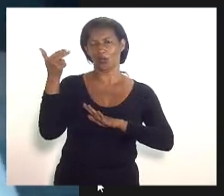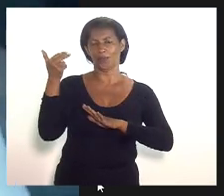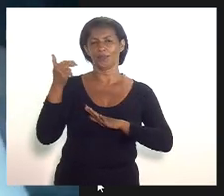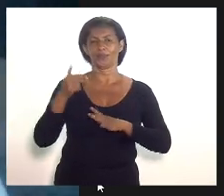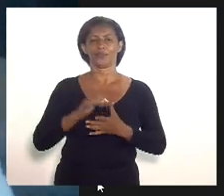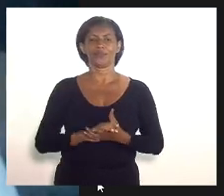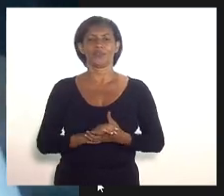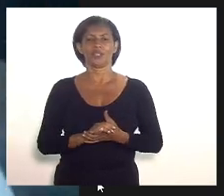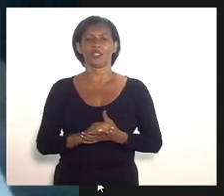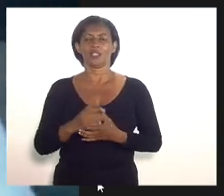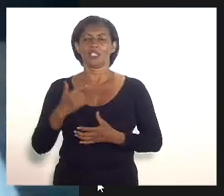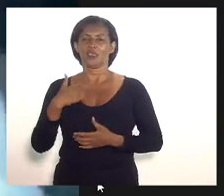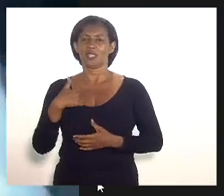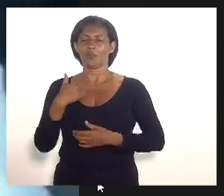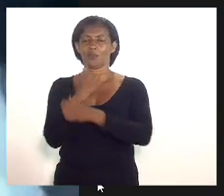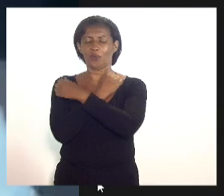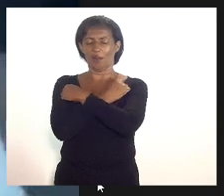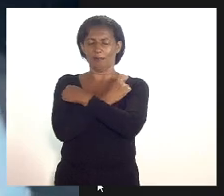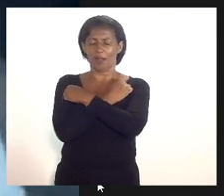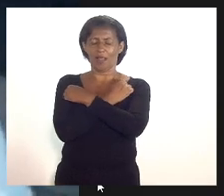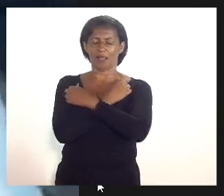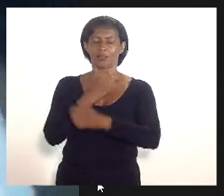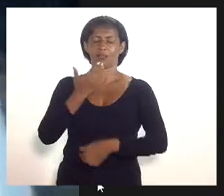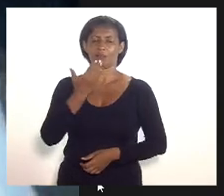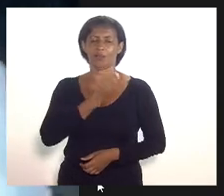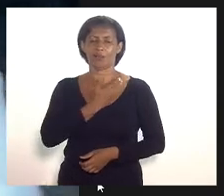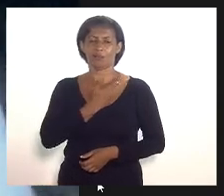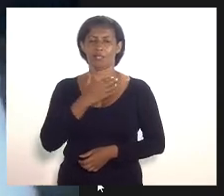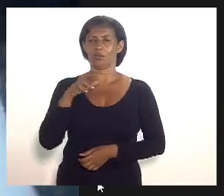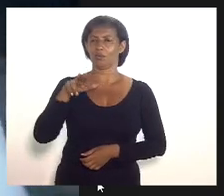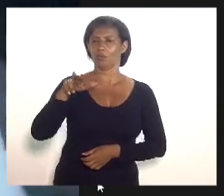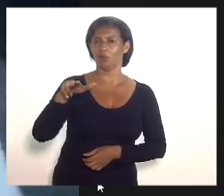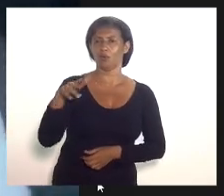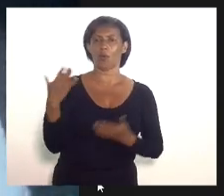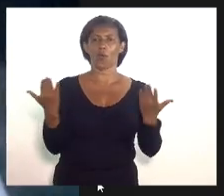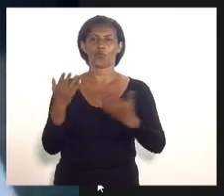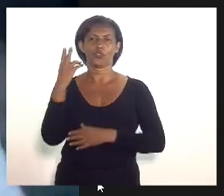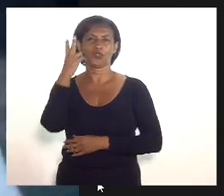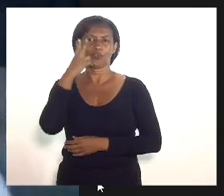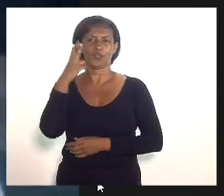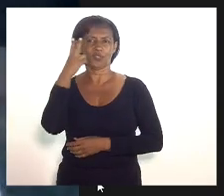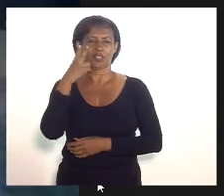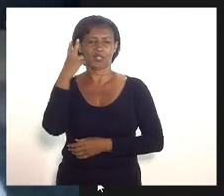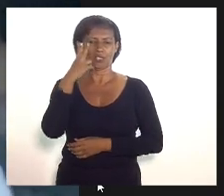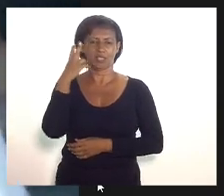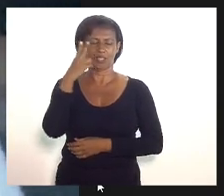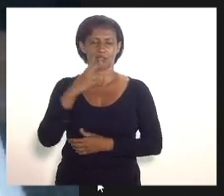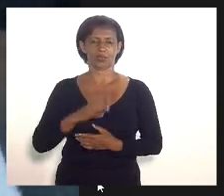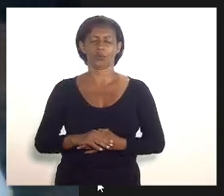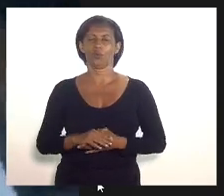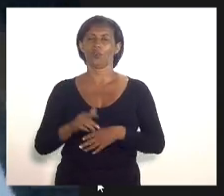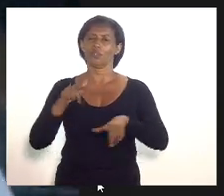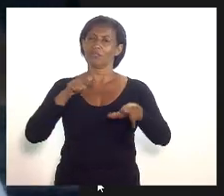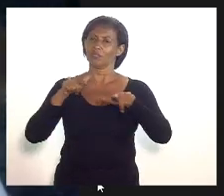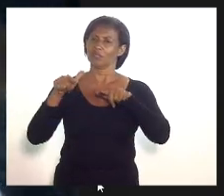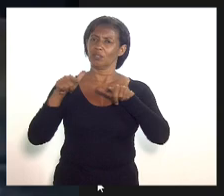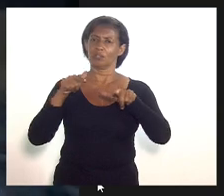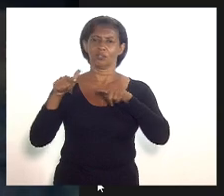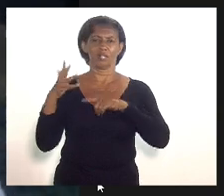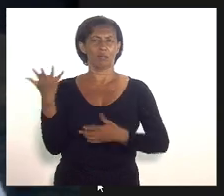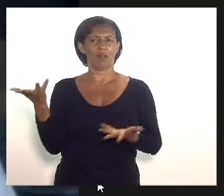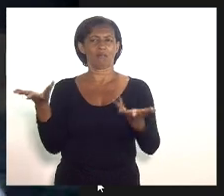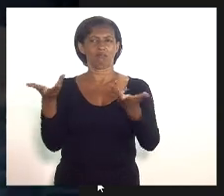irmão meu melhor amigo e hoje vereador da cidade do Rio de Janeiro está fazendo um brilhante trabalho na Câmara